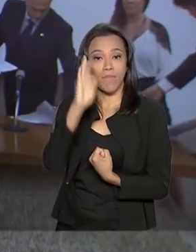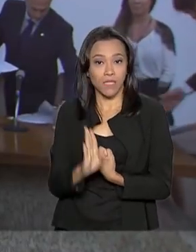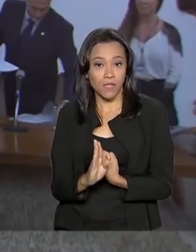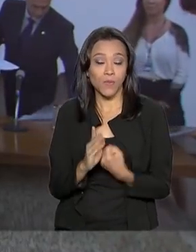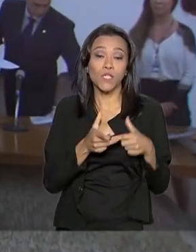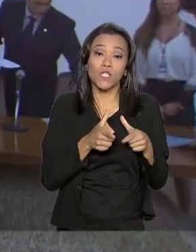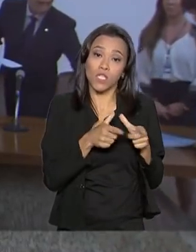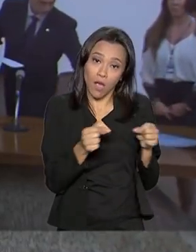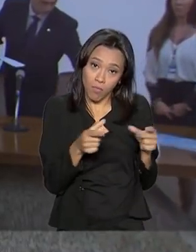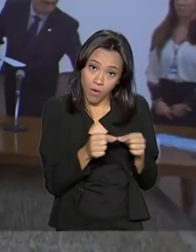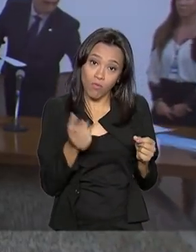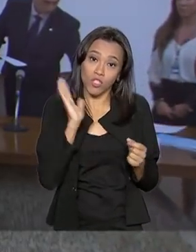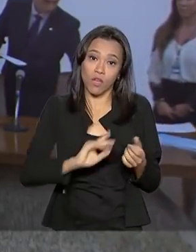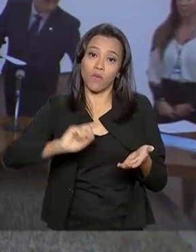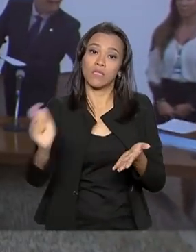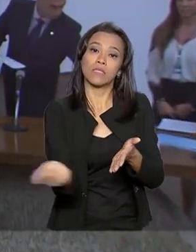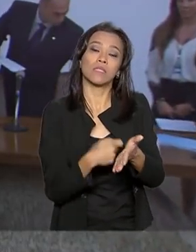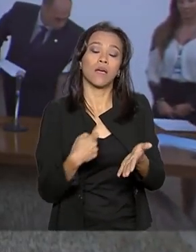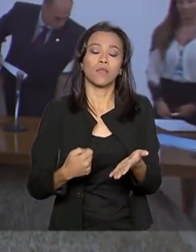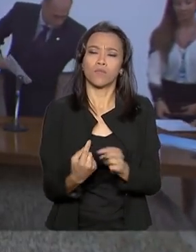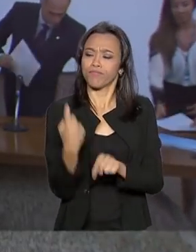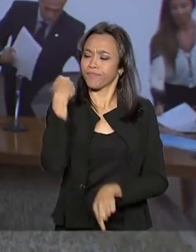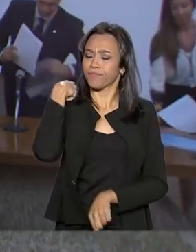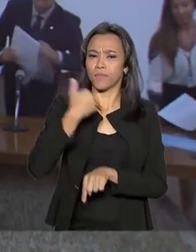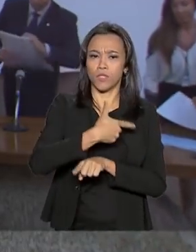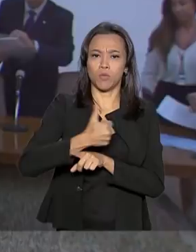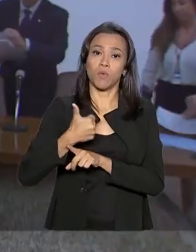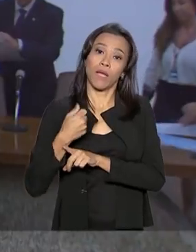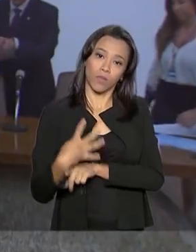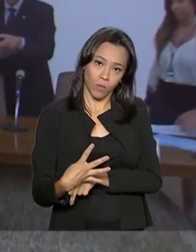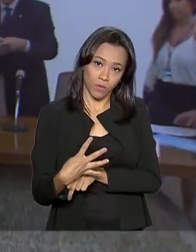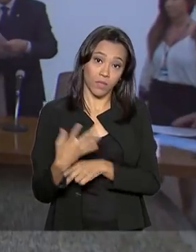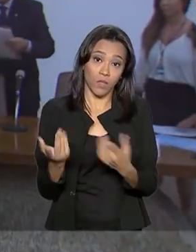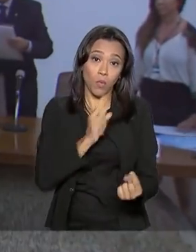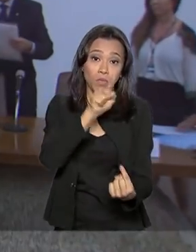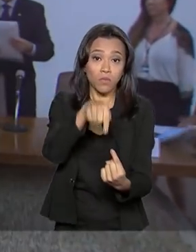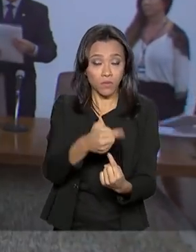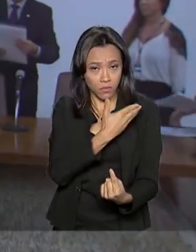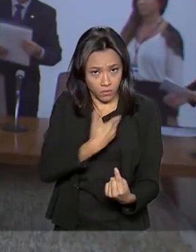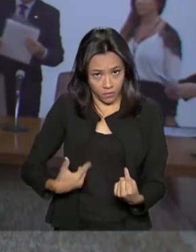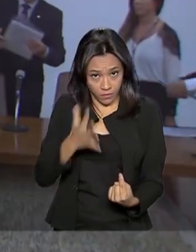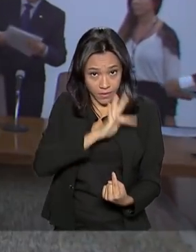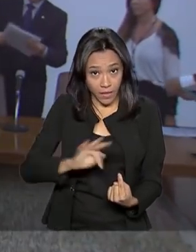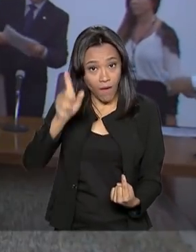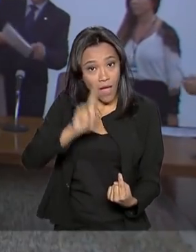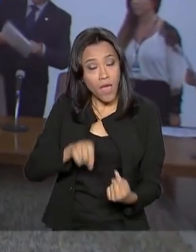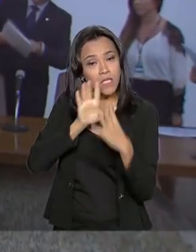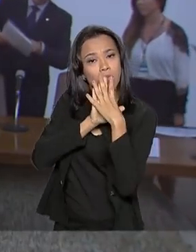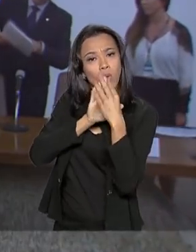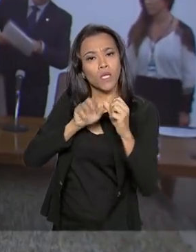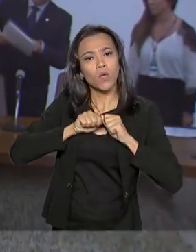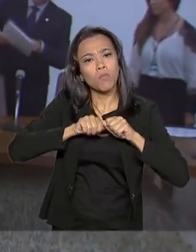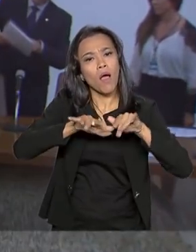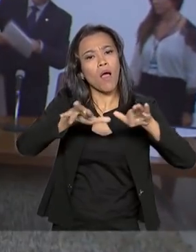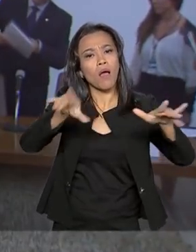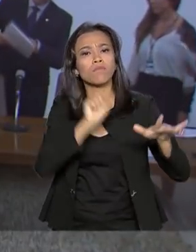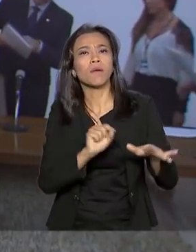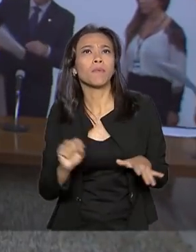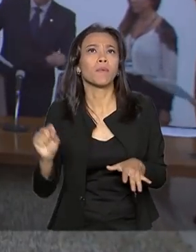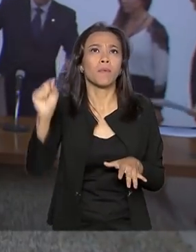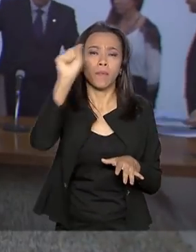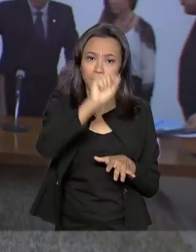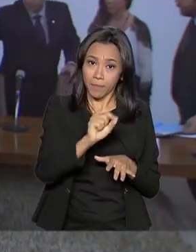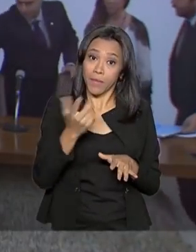Japão, firmado em 2014. A intenção do governo federal é disseminar essa filosofia de polícia comunitária a todas as